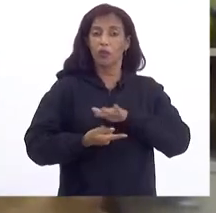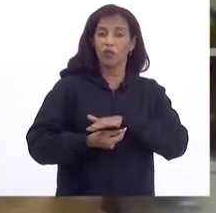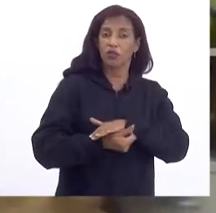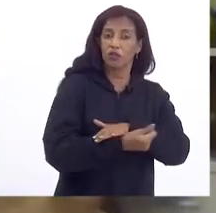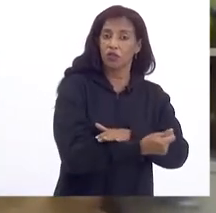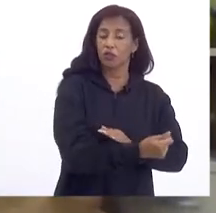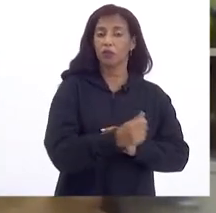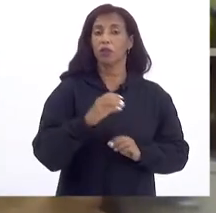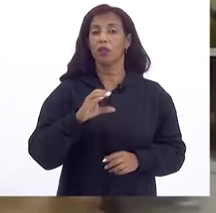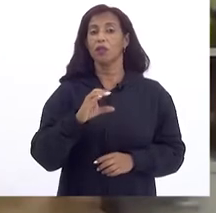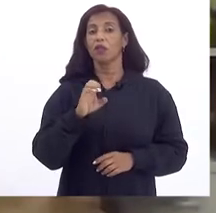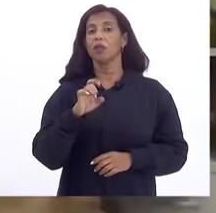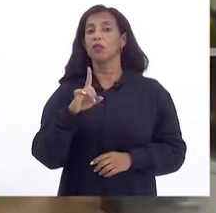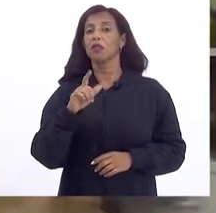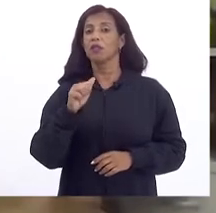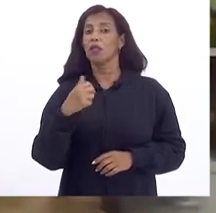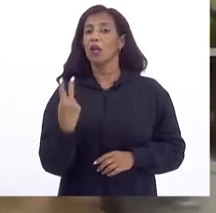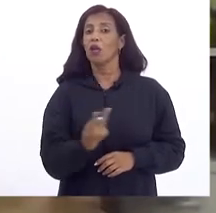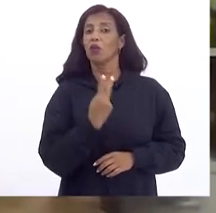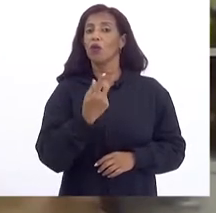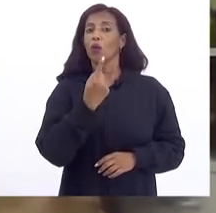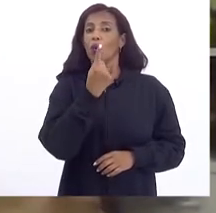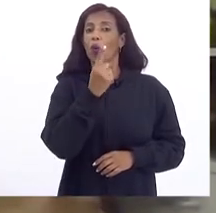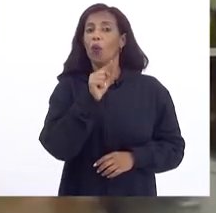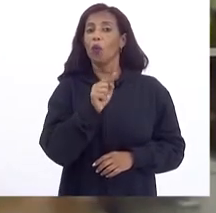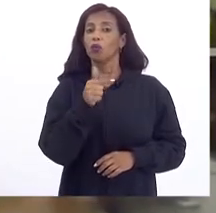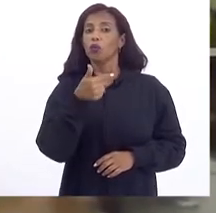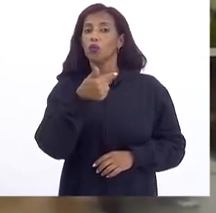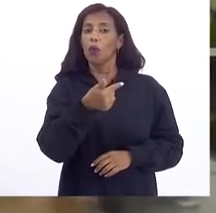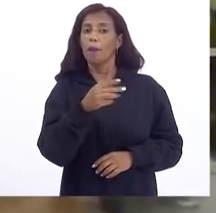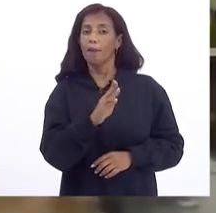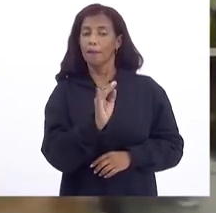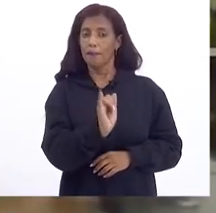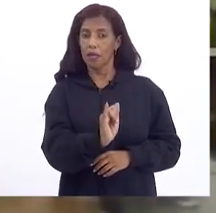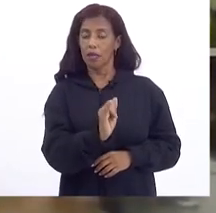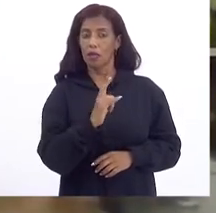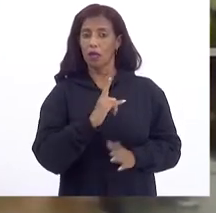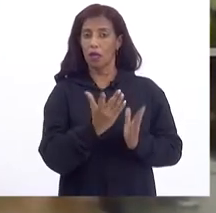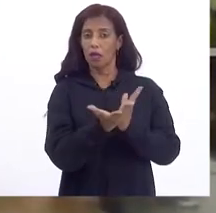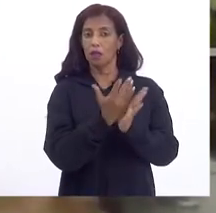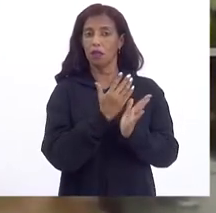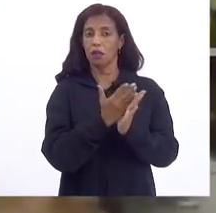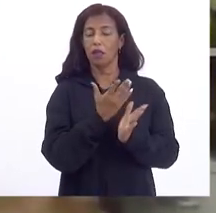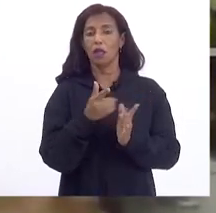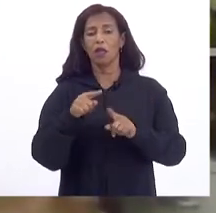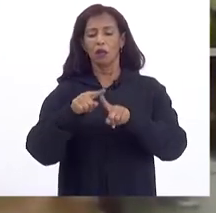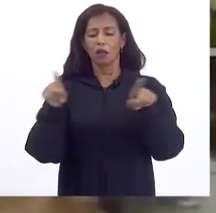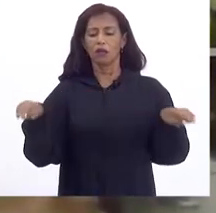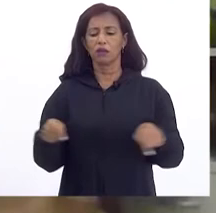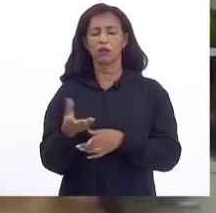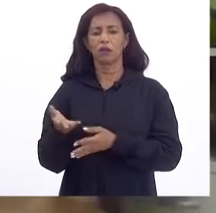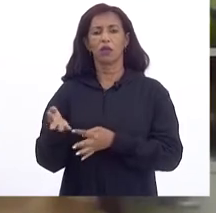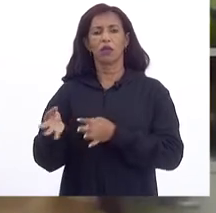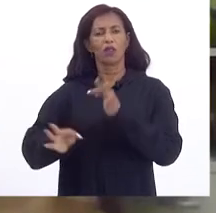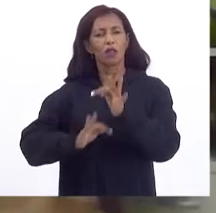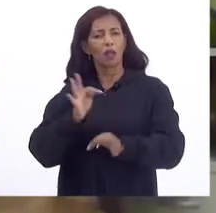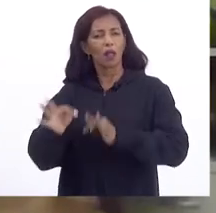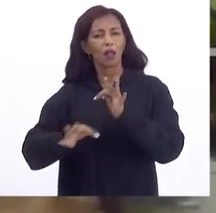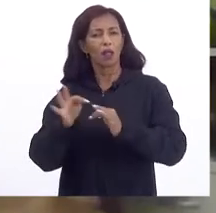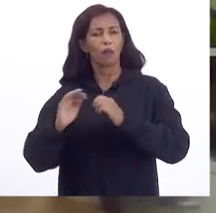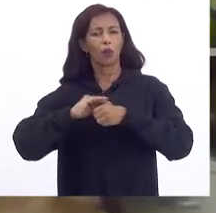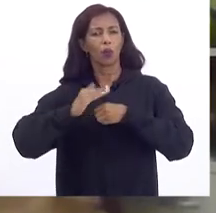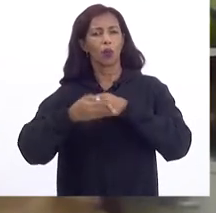CEDAI Perfazendo o valor De 1.2 bi Com a estação De tratamento A nova estação De tratamento De esgoto